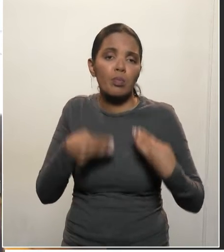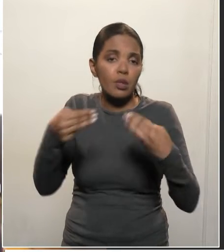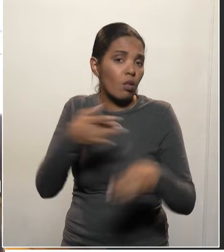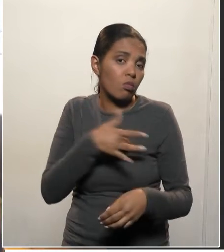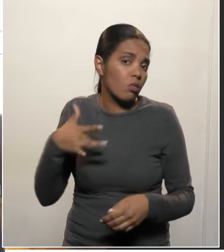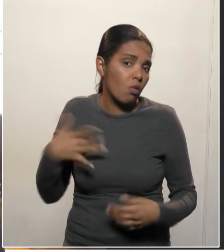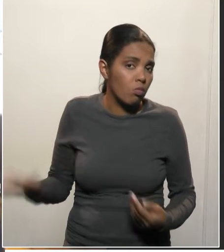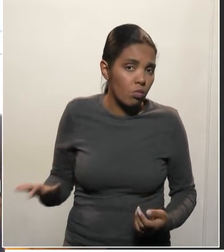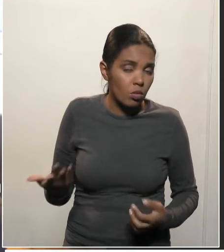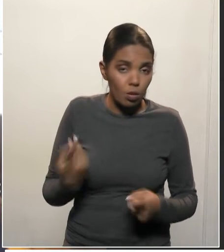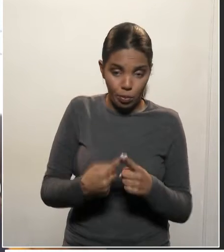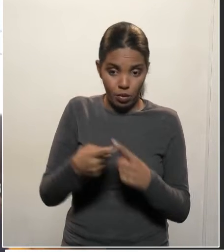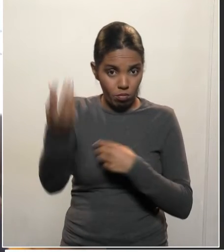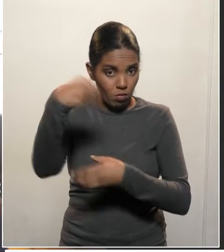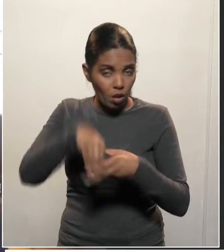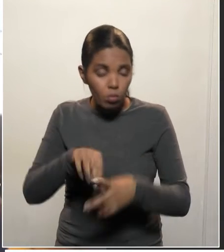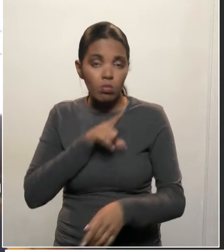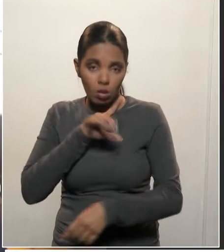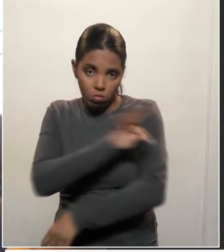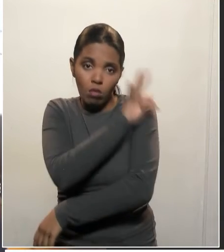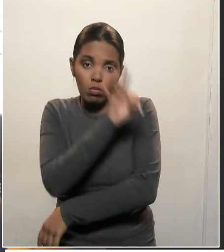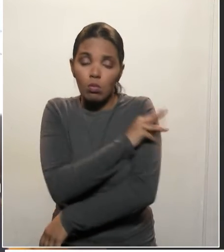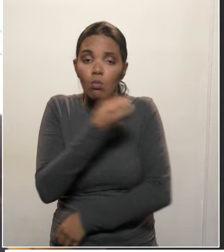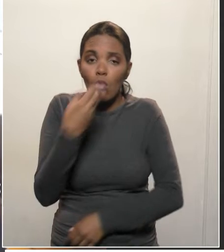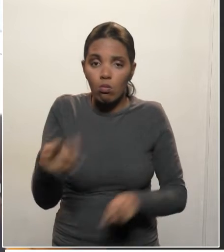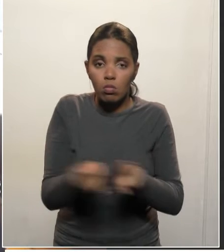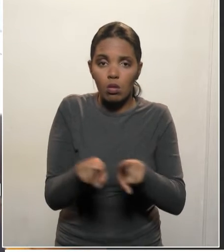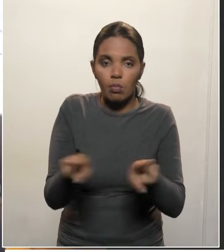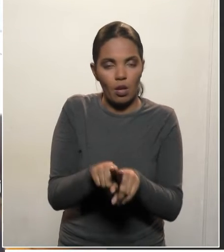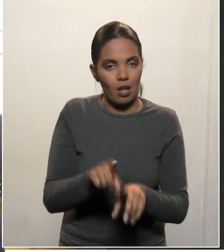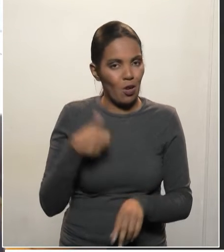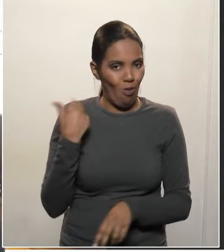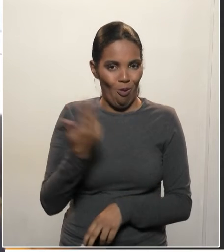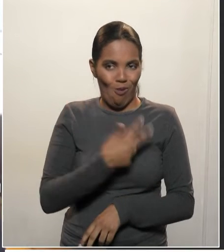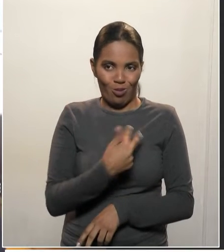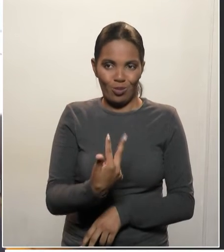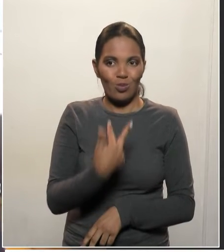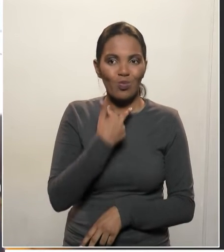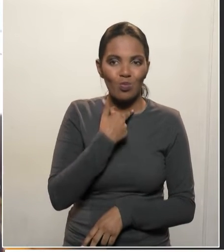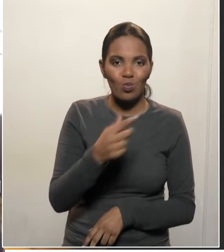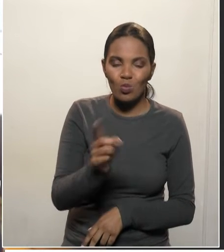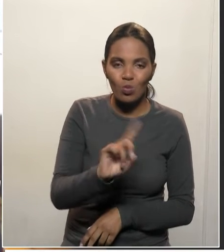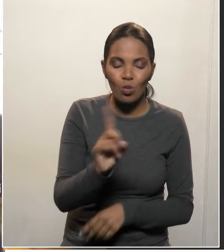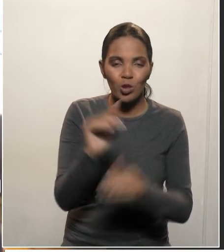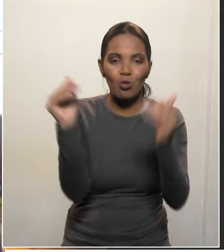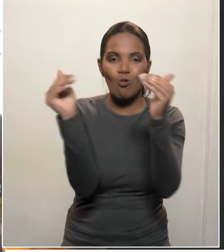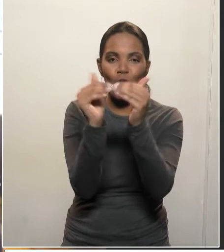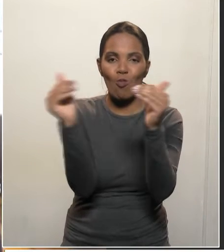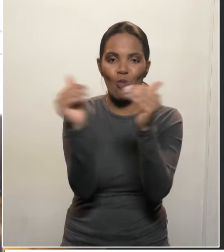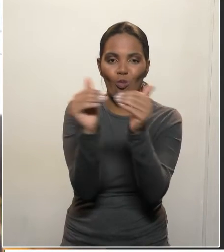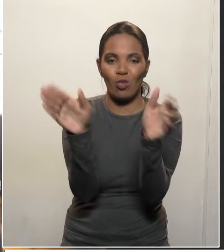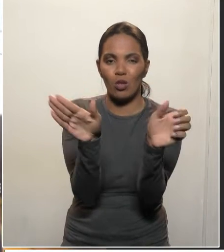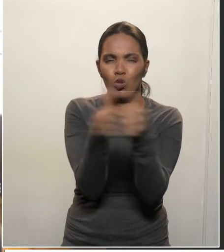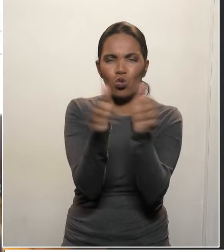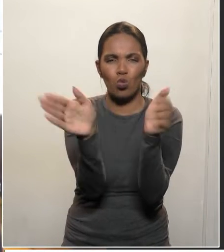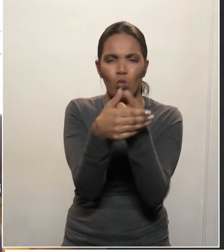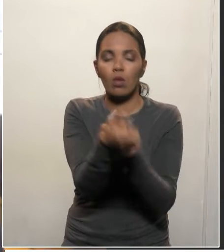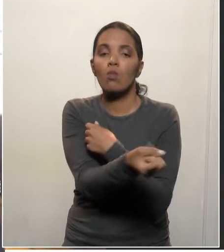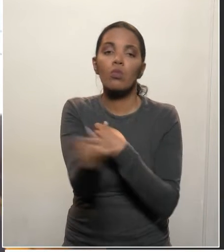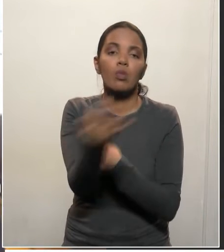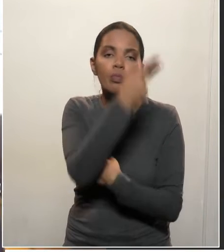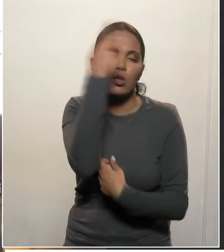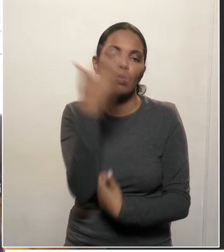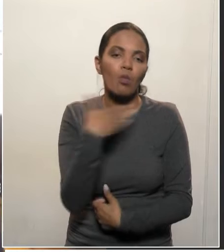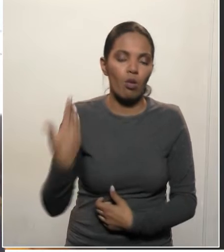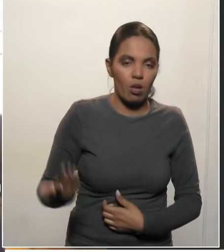isso. Lá tem técnicos excepcionais. O que nós não podemos é concordar que se esconda o número de casos.